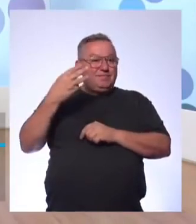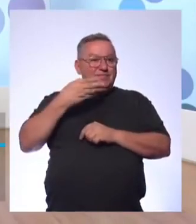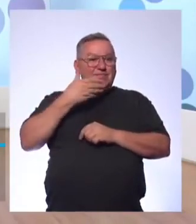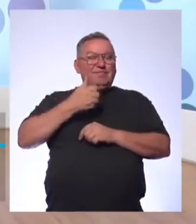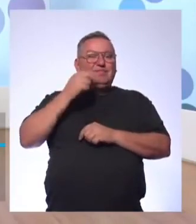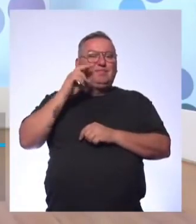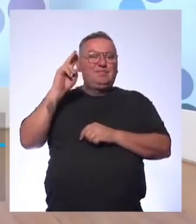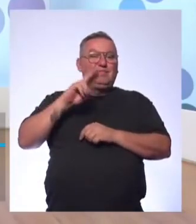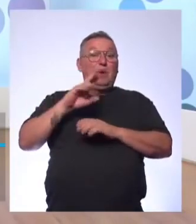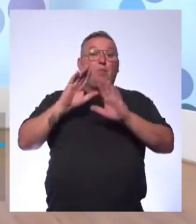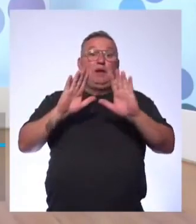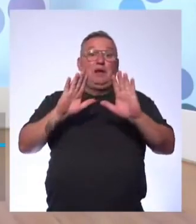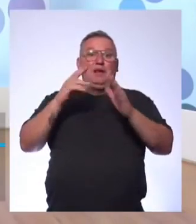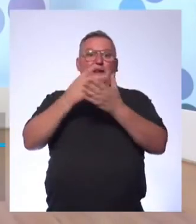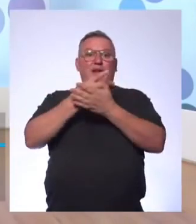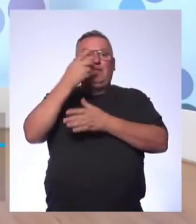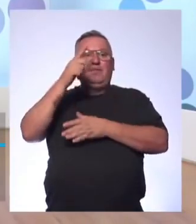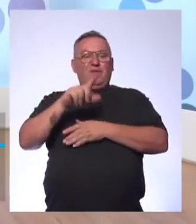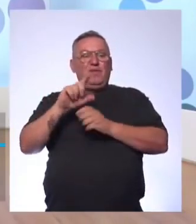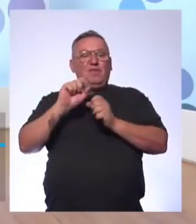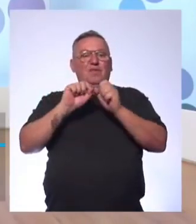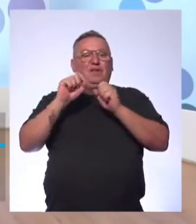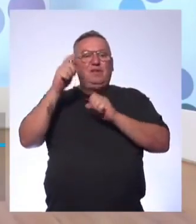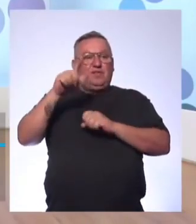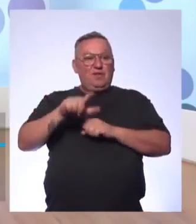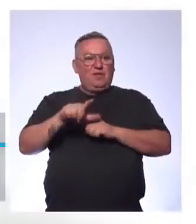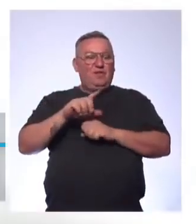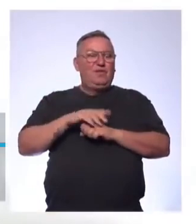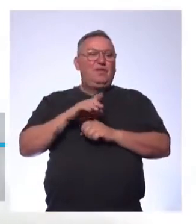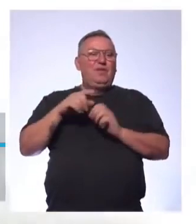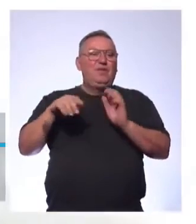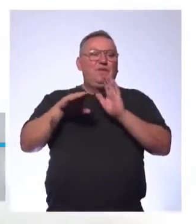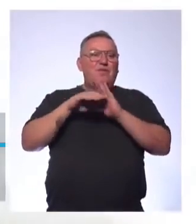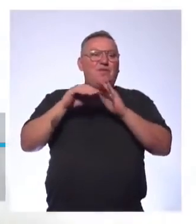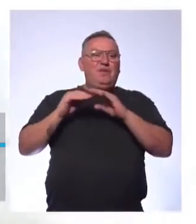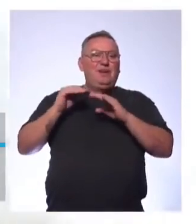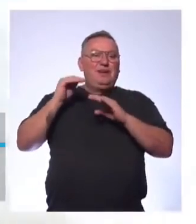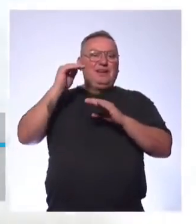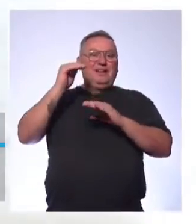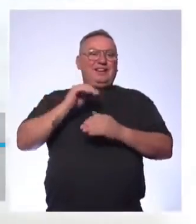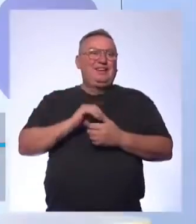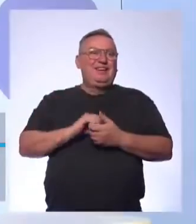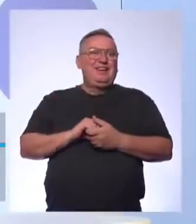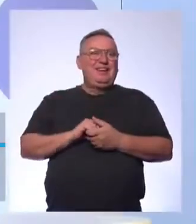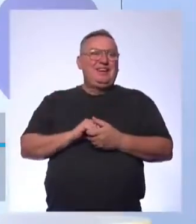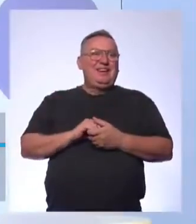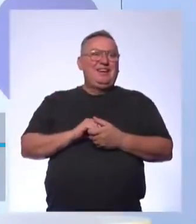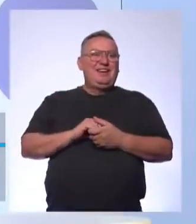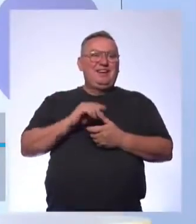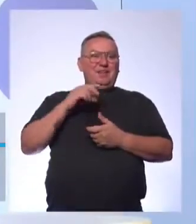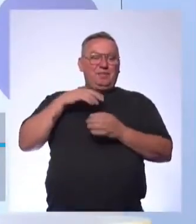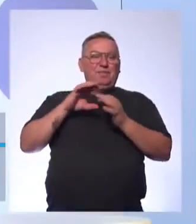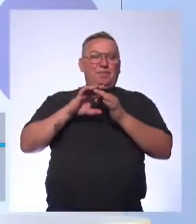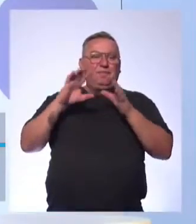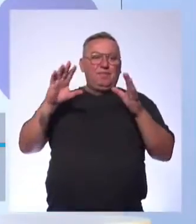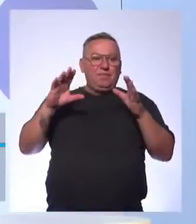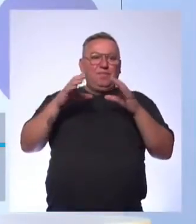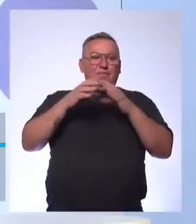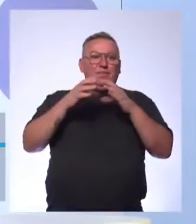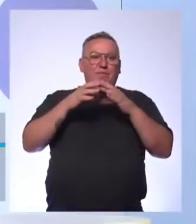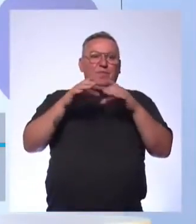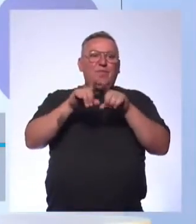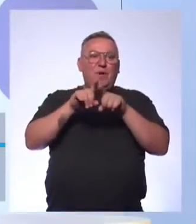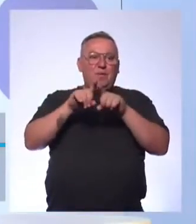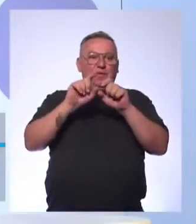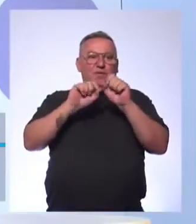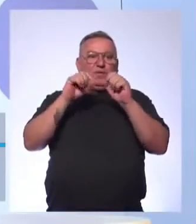ele deve ter falado Opa, errei mais uma, vou tentar fazer só para chegar no topo Ah, mas eu deixo, mas vamos fazer isso no Google Forms também Eu